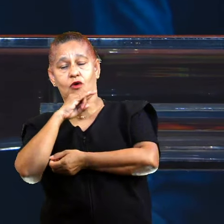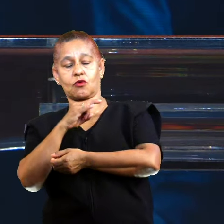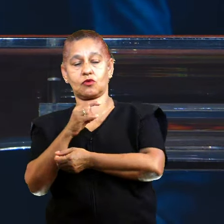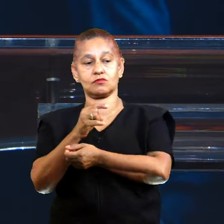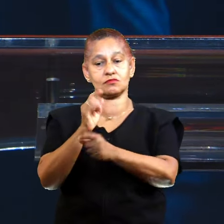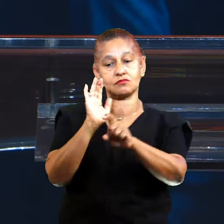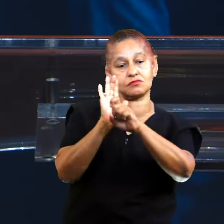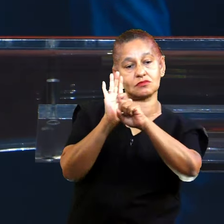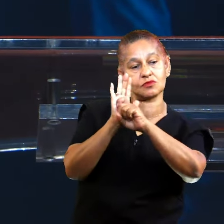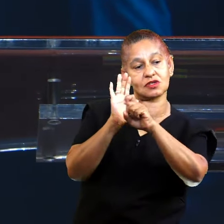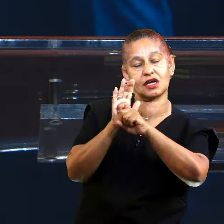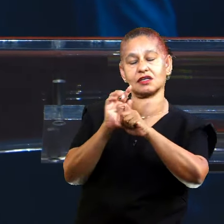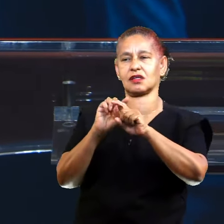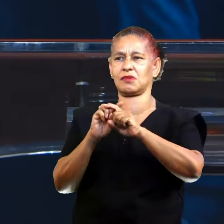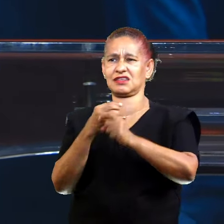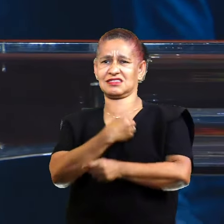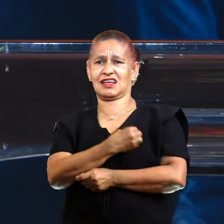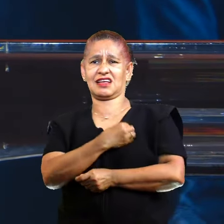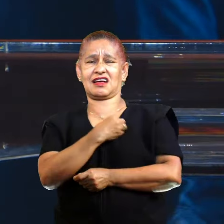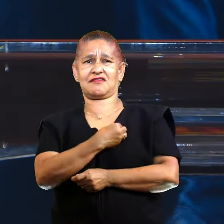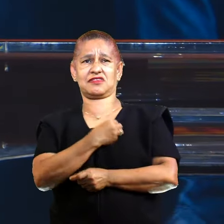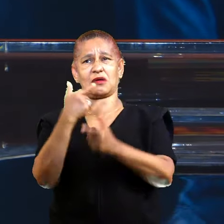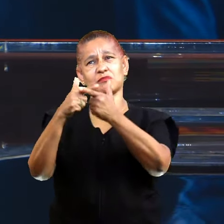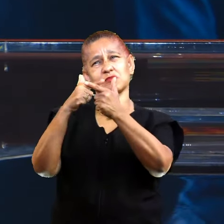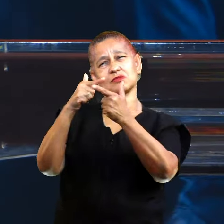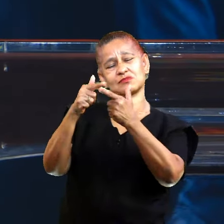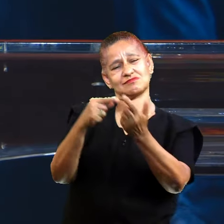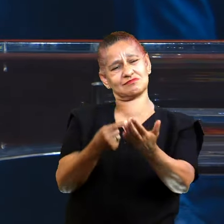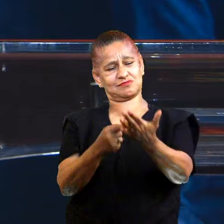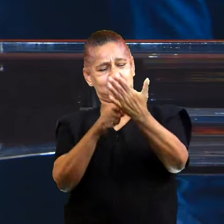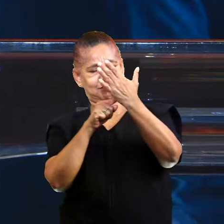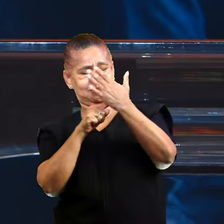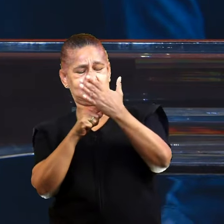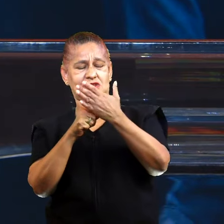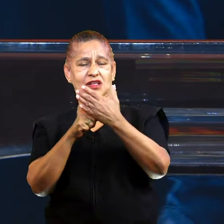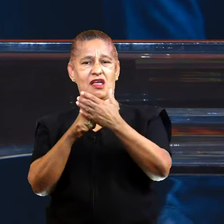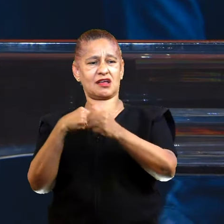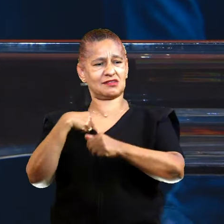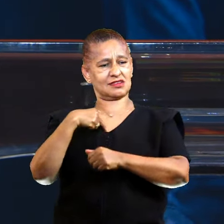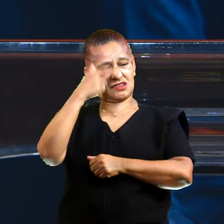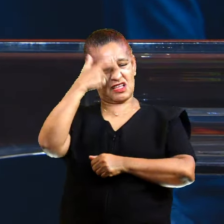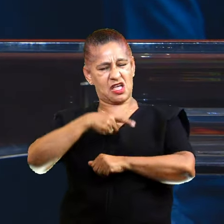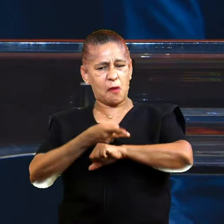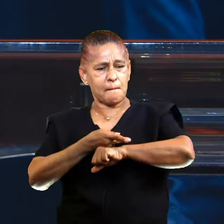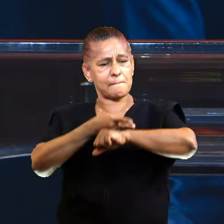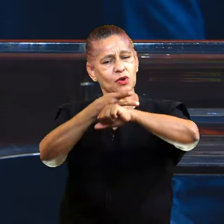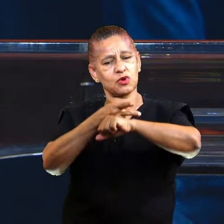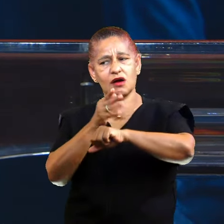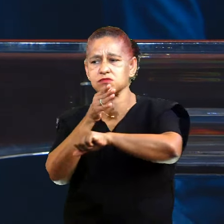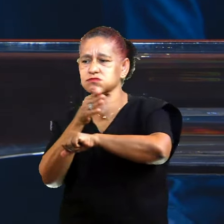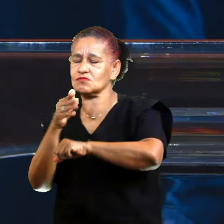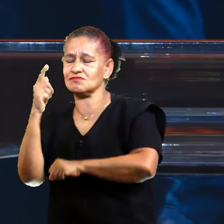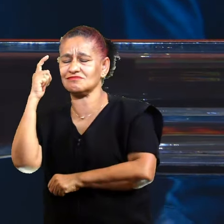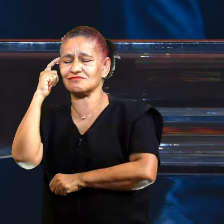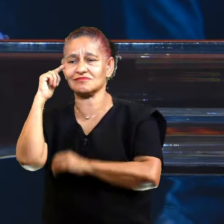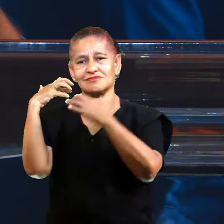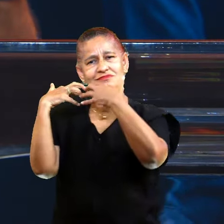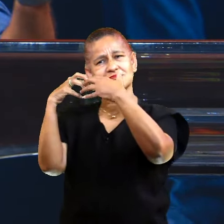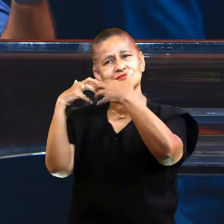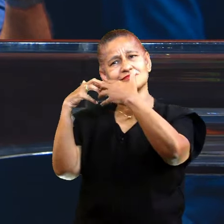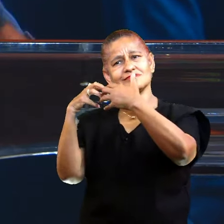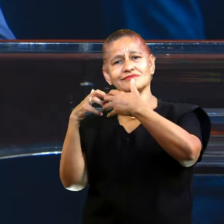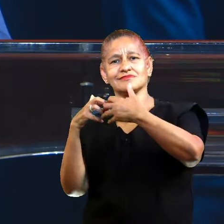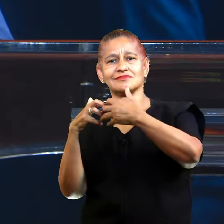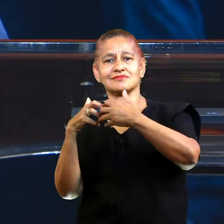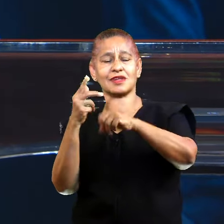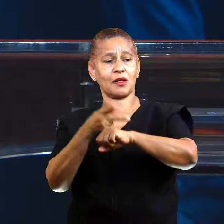Todos os embates que a vida trazia para mim, eu procurava, de uma forma, daquele jeito que eu pensava, eu